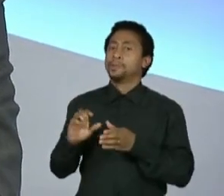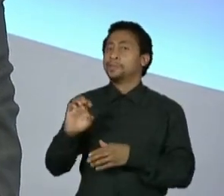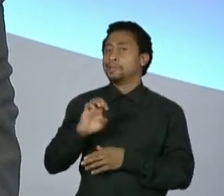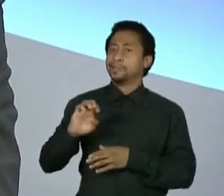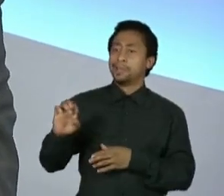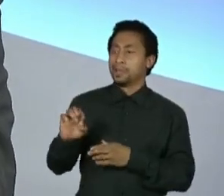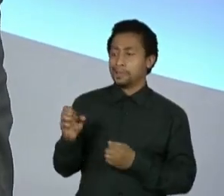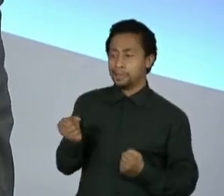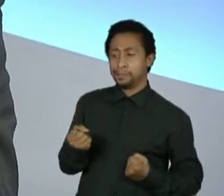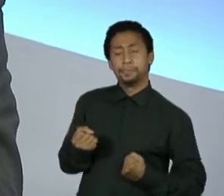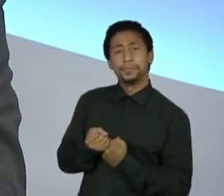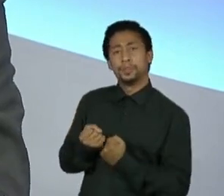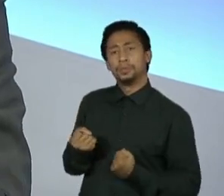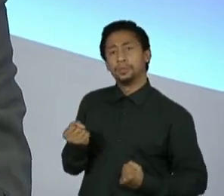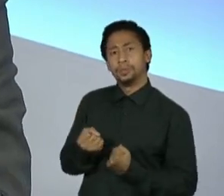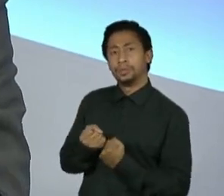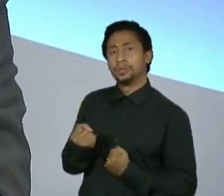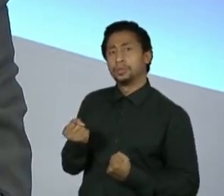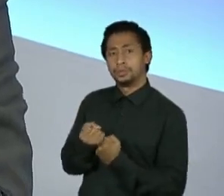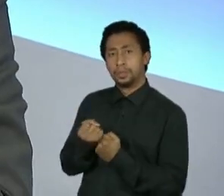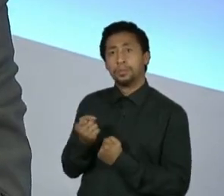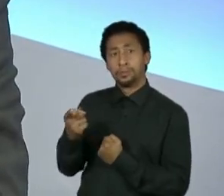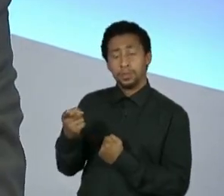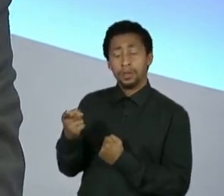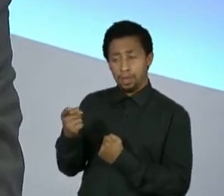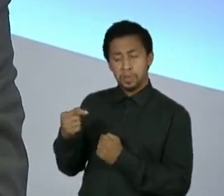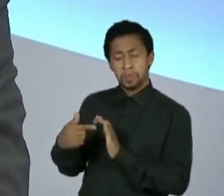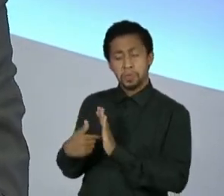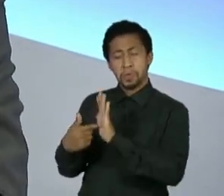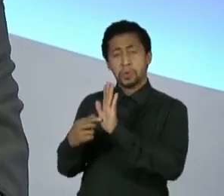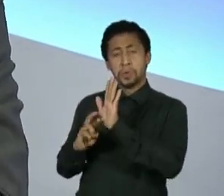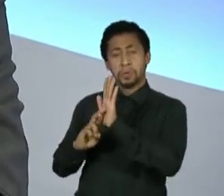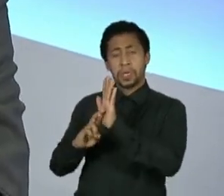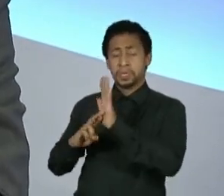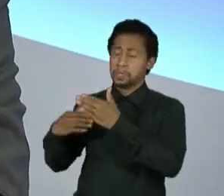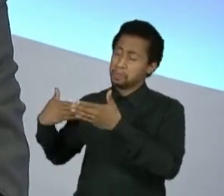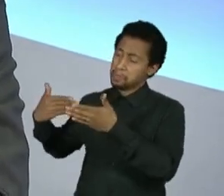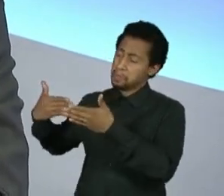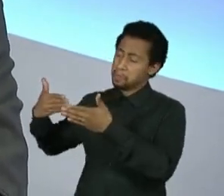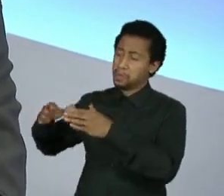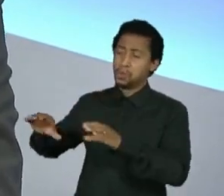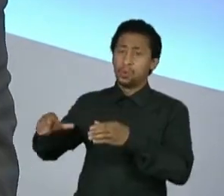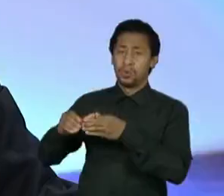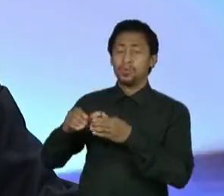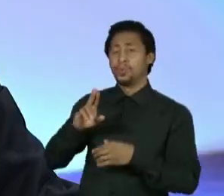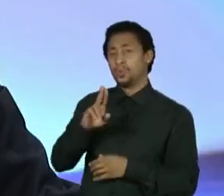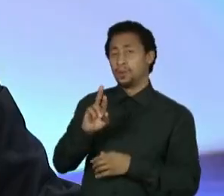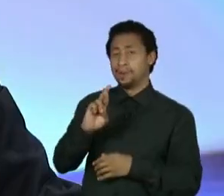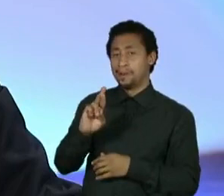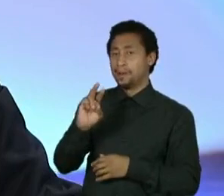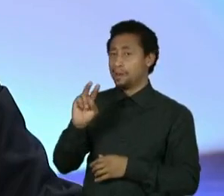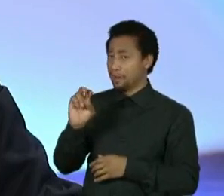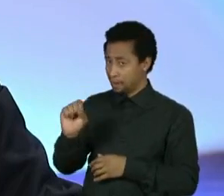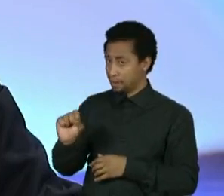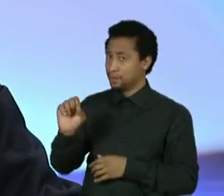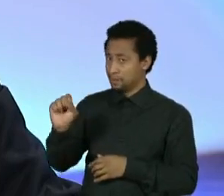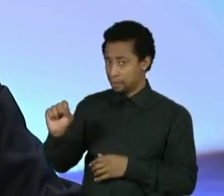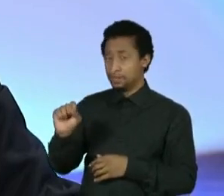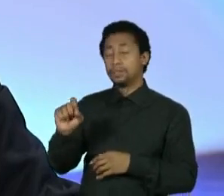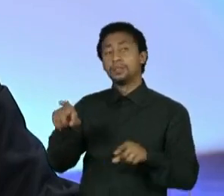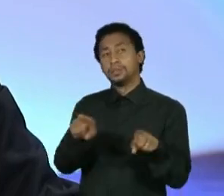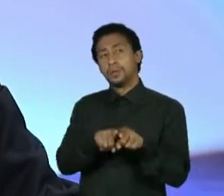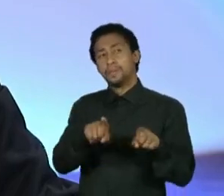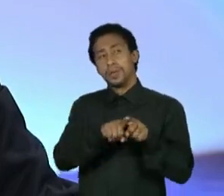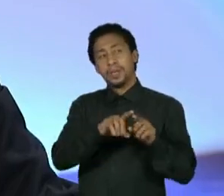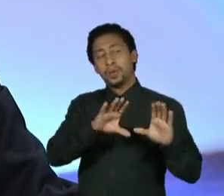que acreditam que ele representa o legado da União Soviética, também conseguiu a adesão de grupos de direita nos Estados Unidos, na Europa e aqui no Brasil